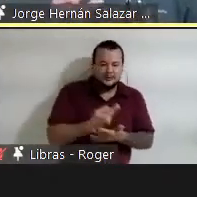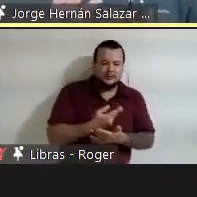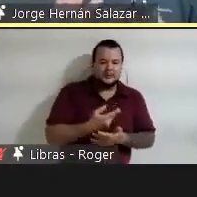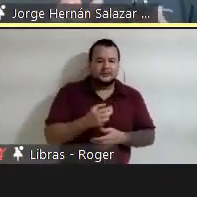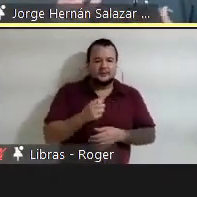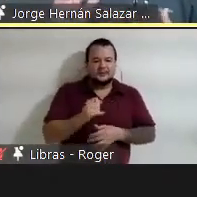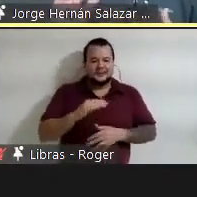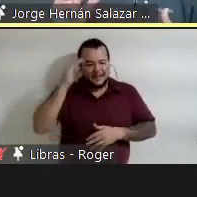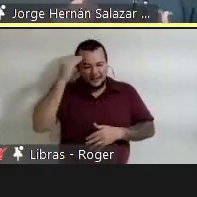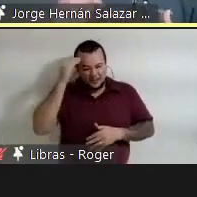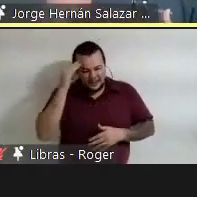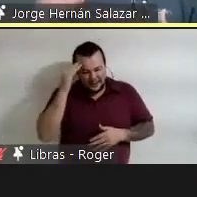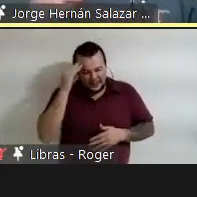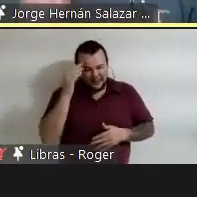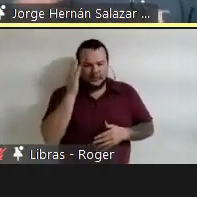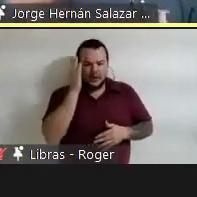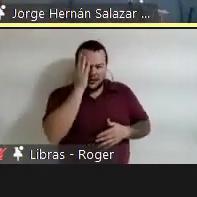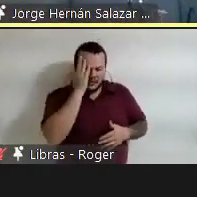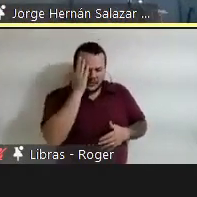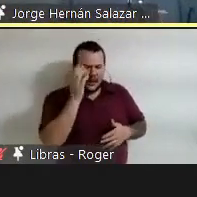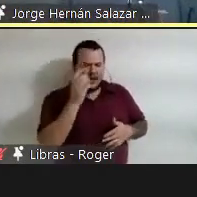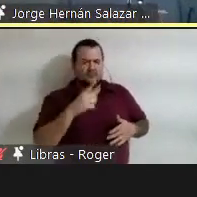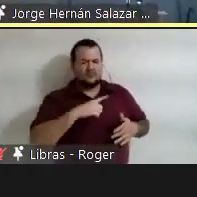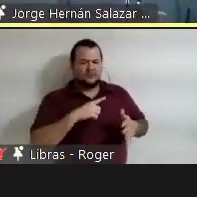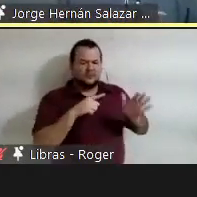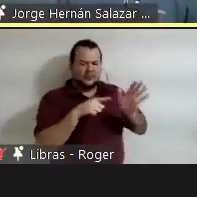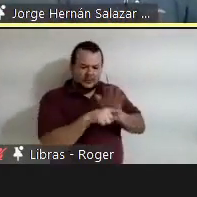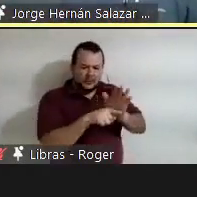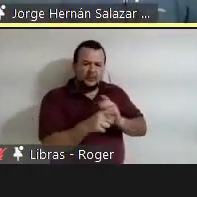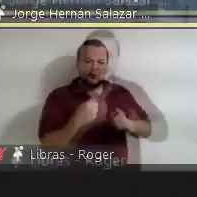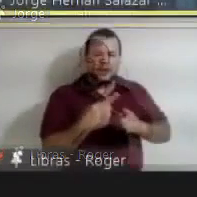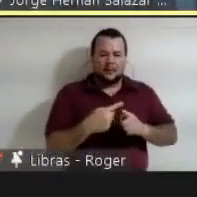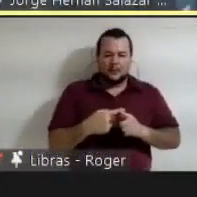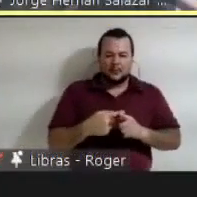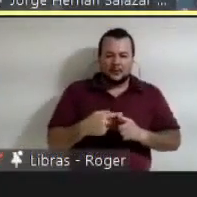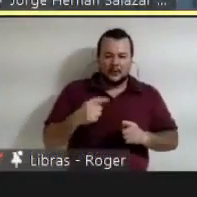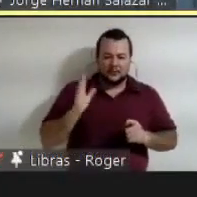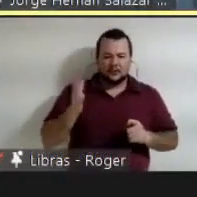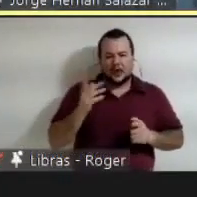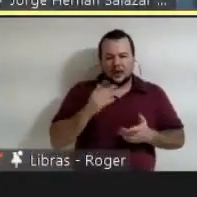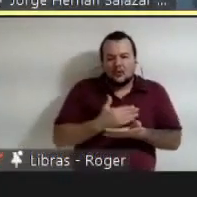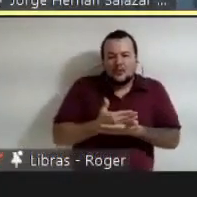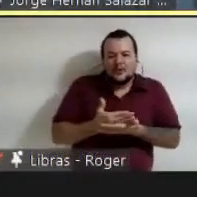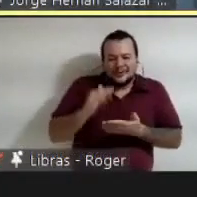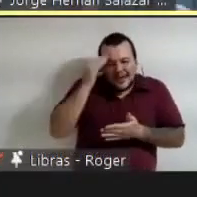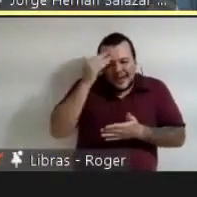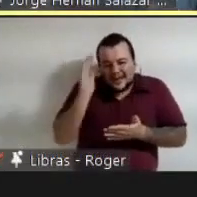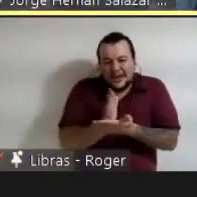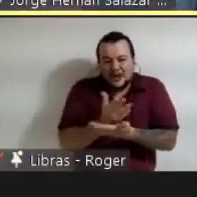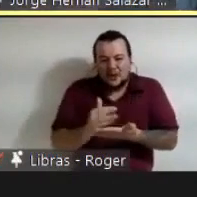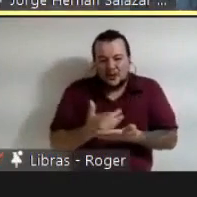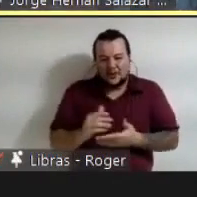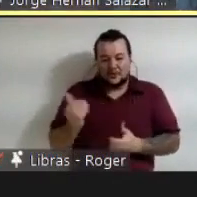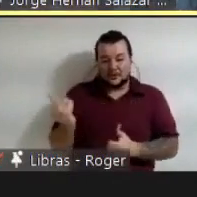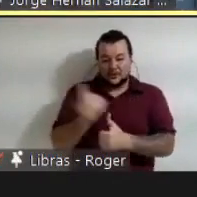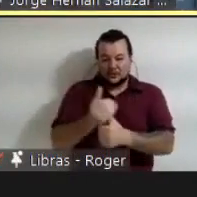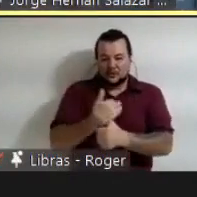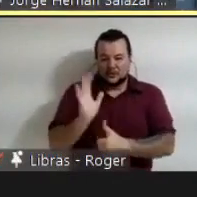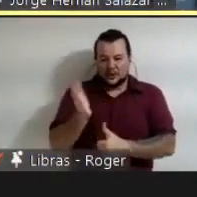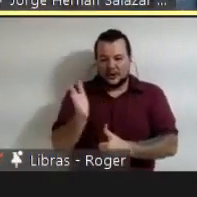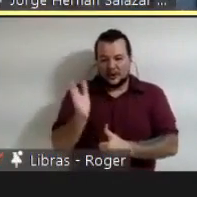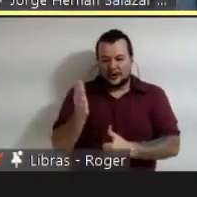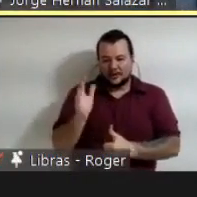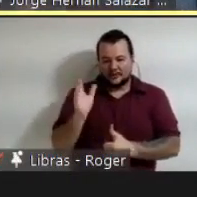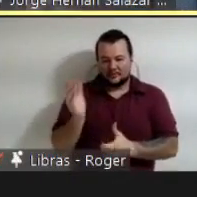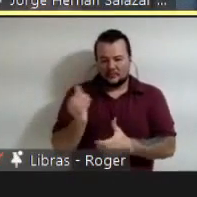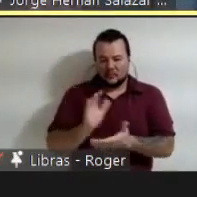é porque he começado a entender algo adicional. estou começando a descobrir coisas que não estão do